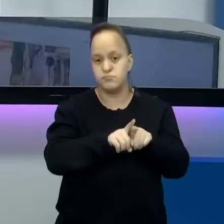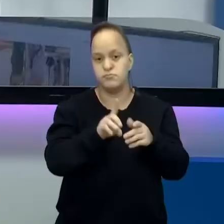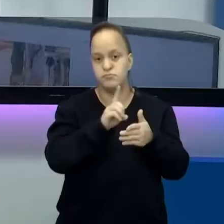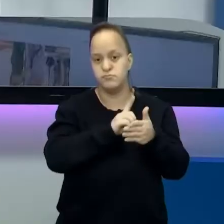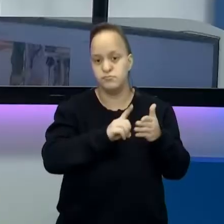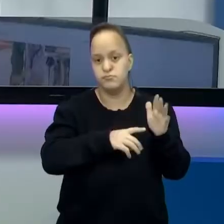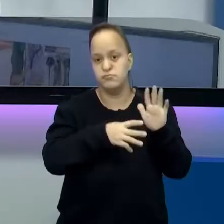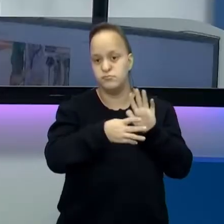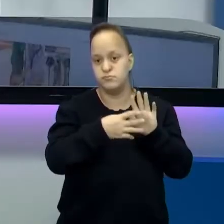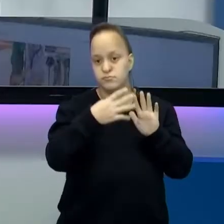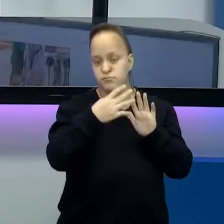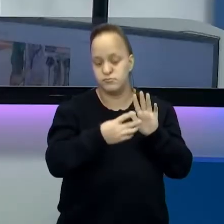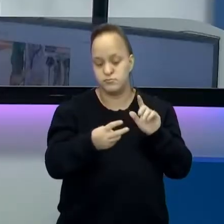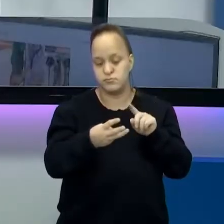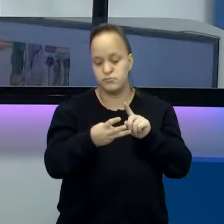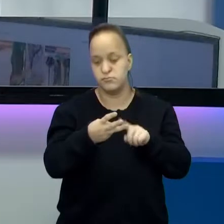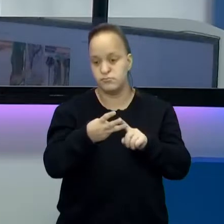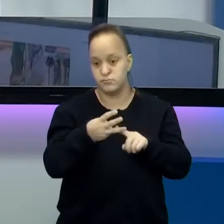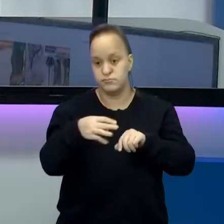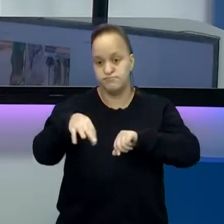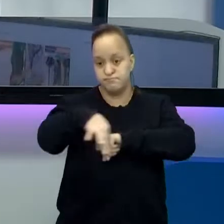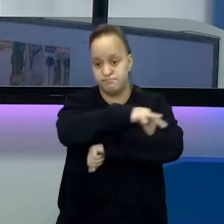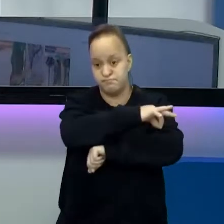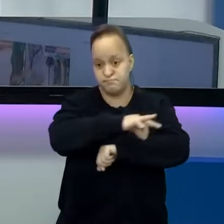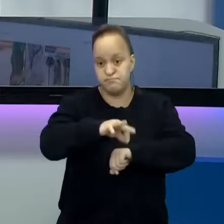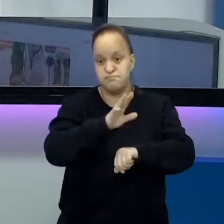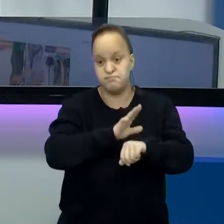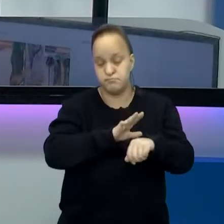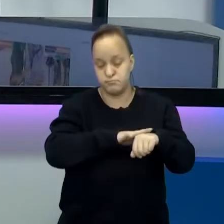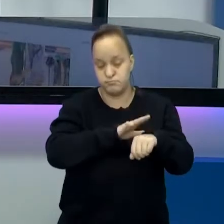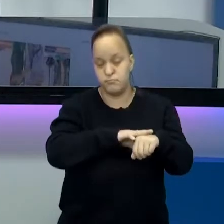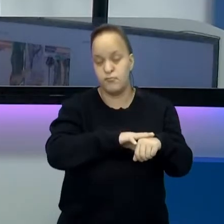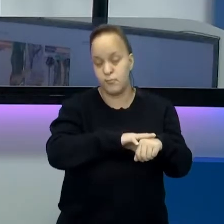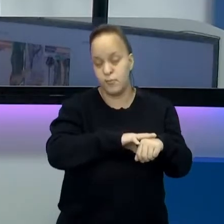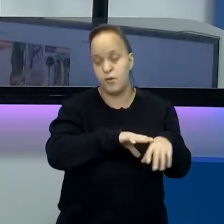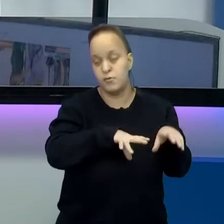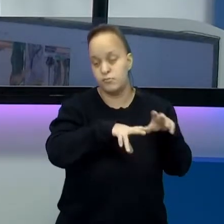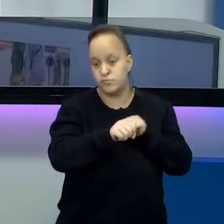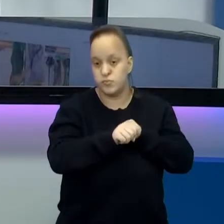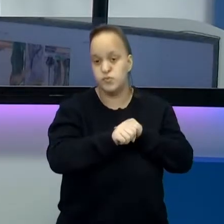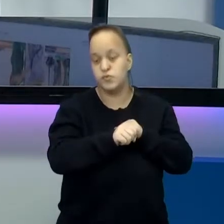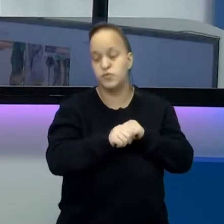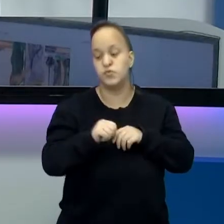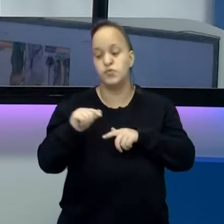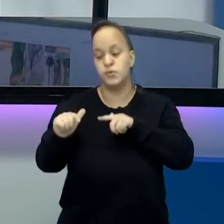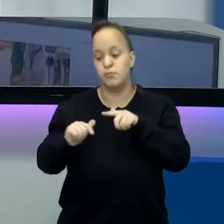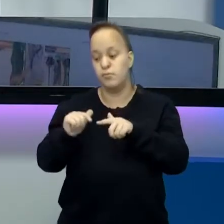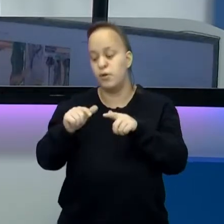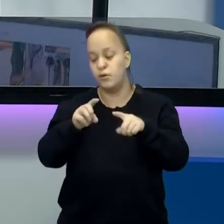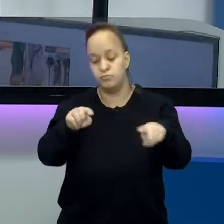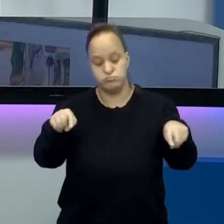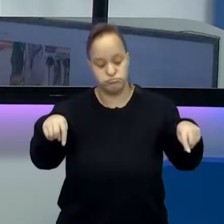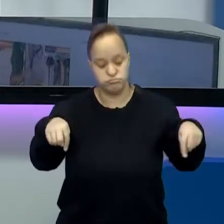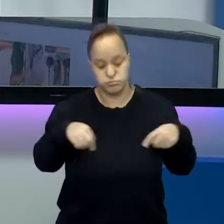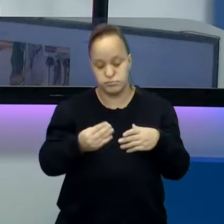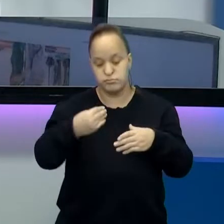arquitetura e trabalha com design de interiores. Então, vocês conseguem entender a dimensão